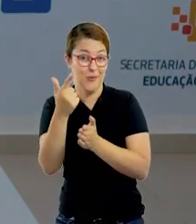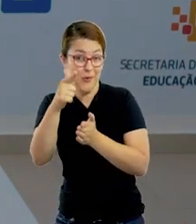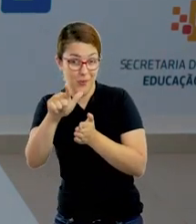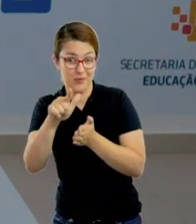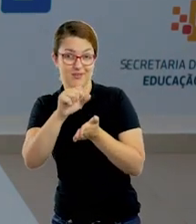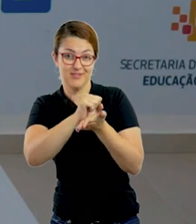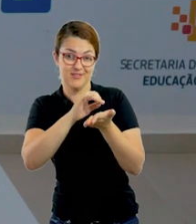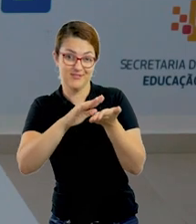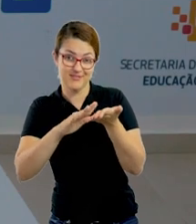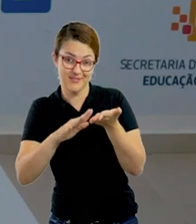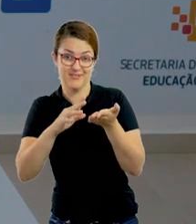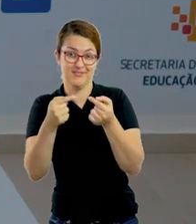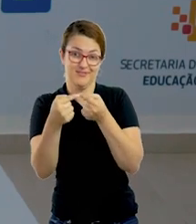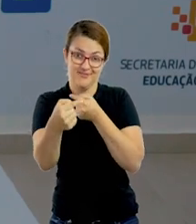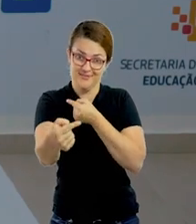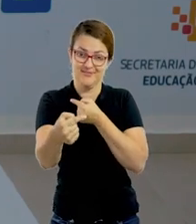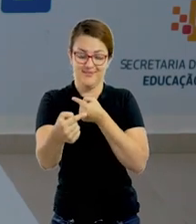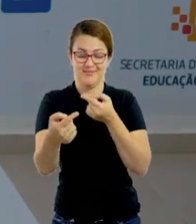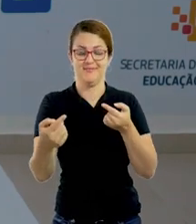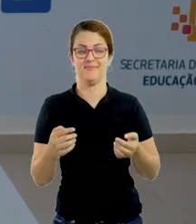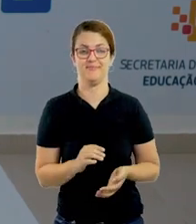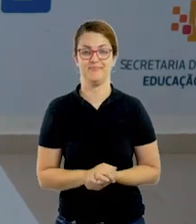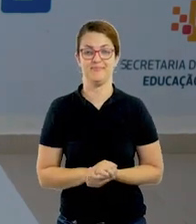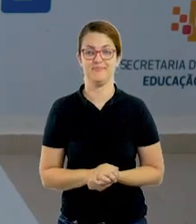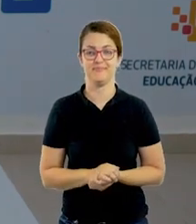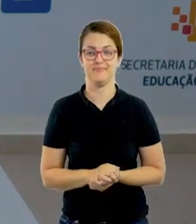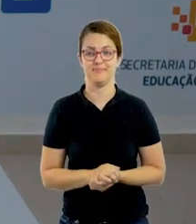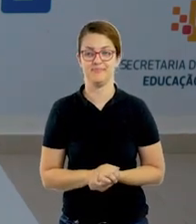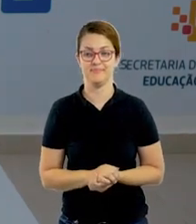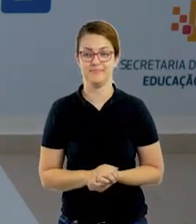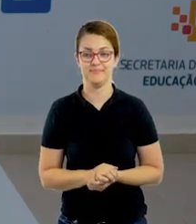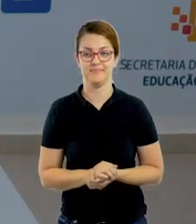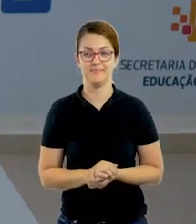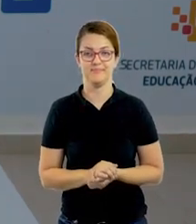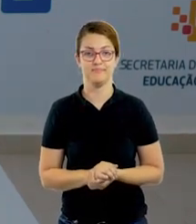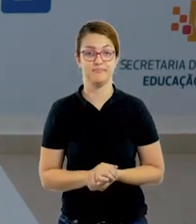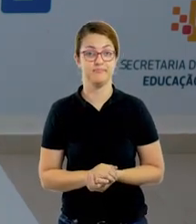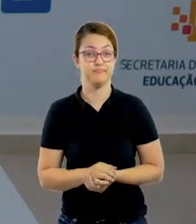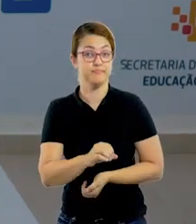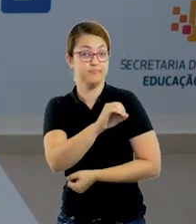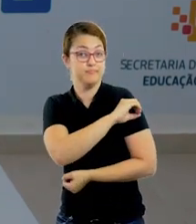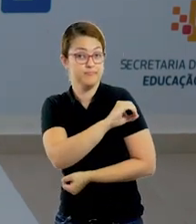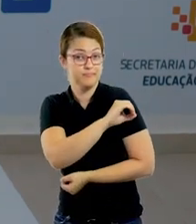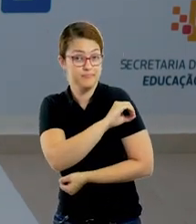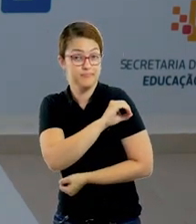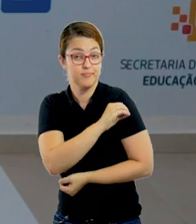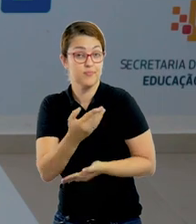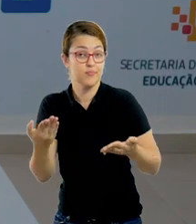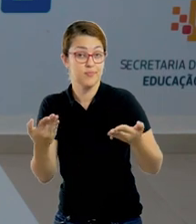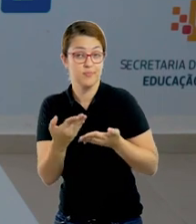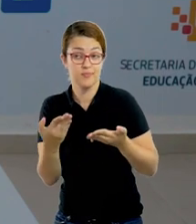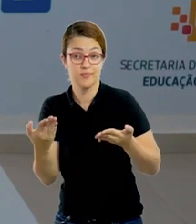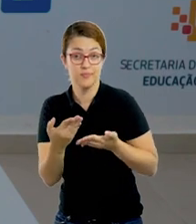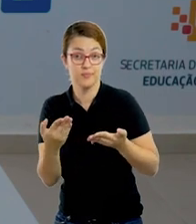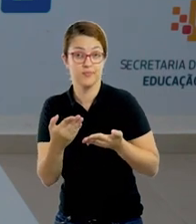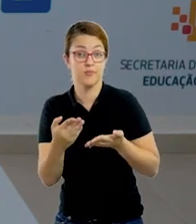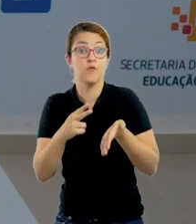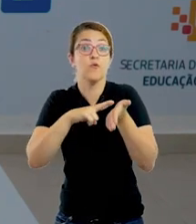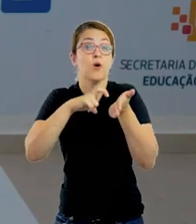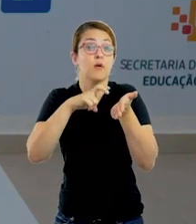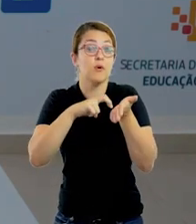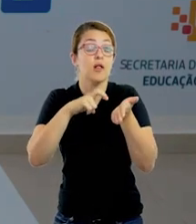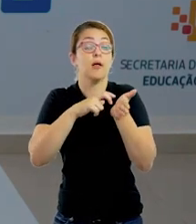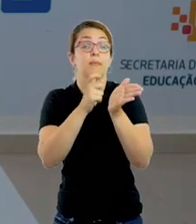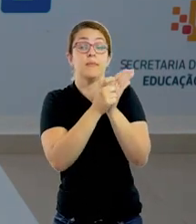para esta semana. Vamos lá? Para a turma do Pré 1 para o Pré 2, hoje vamos trabalhar novos vocabulários,